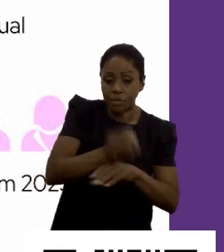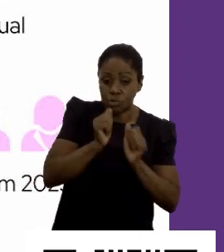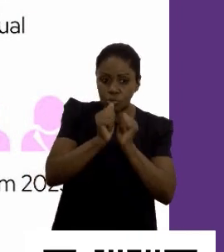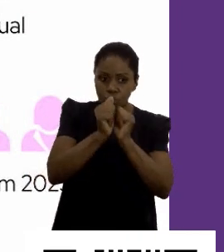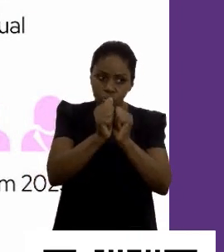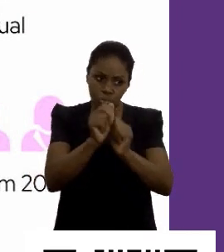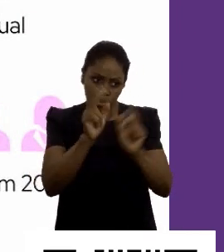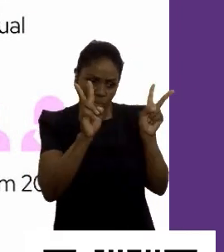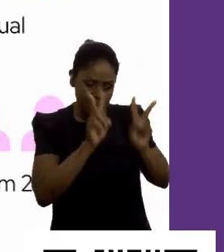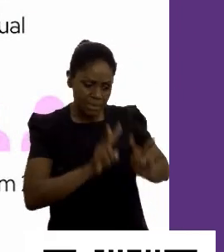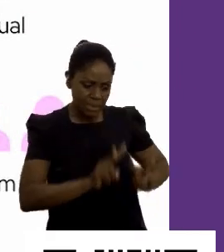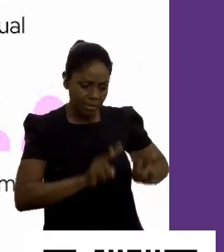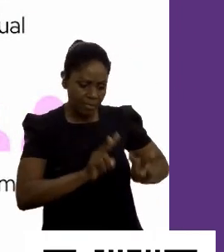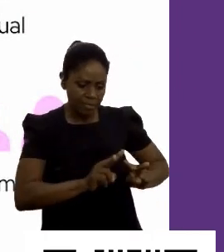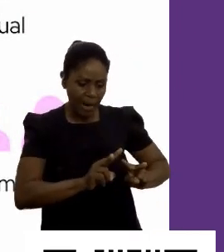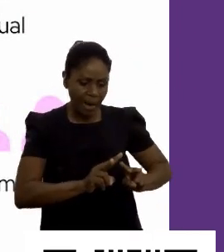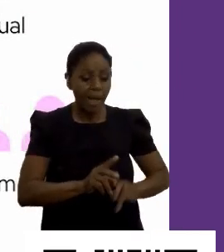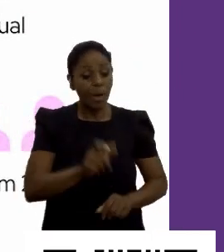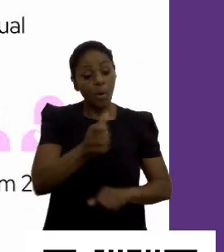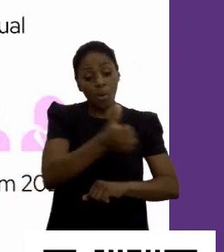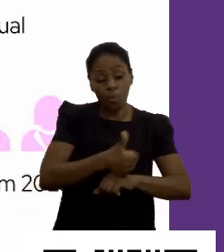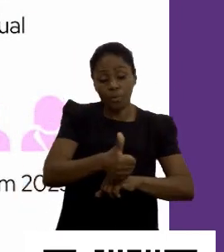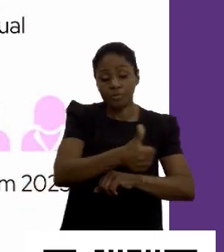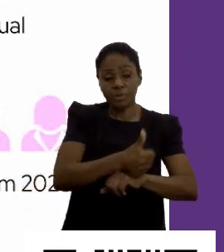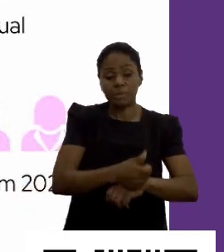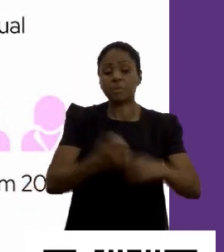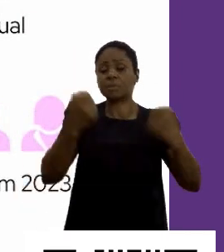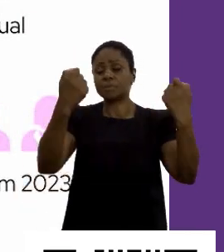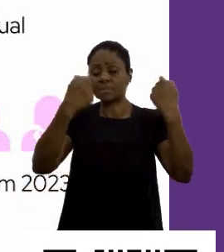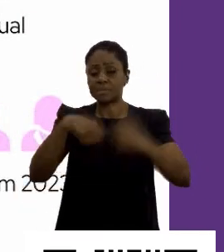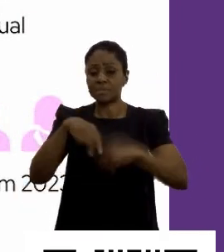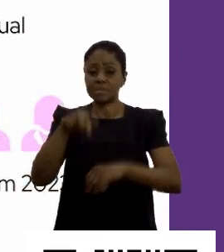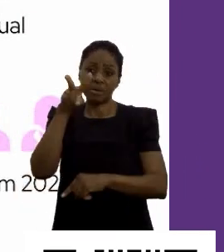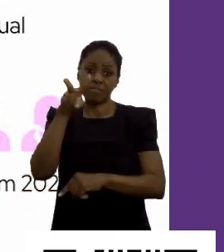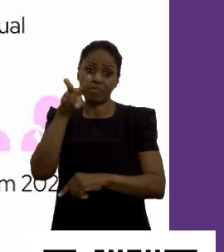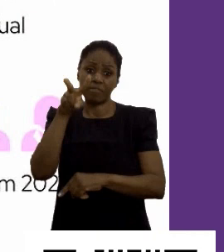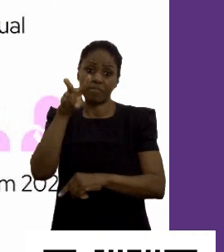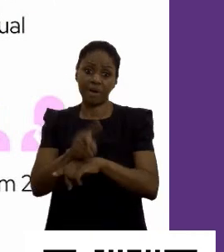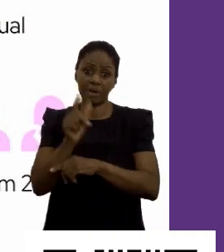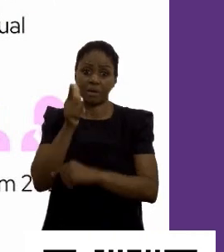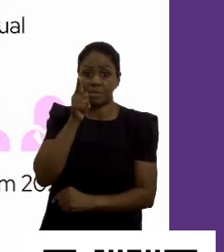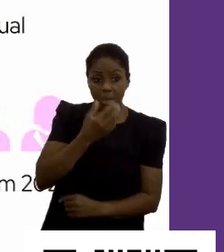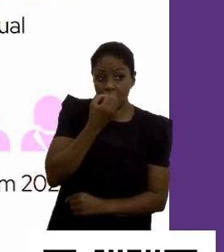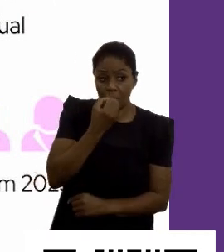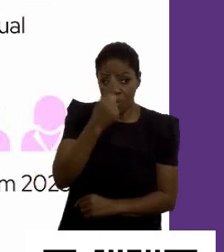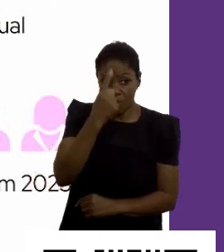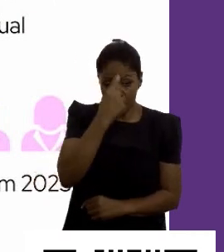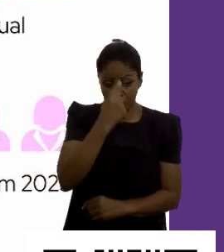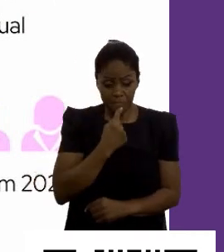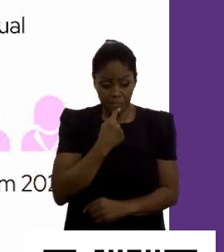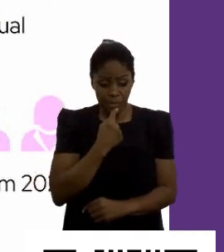a noção clara do que ele precisa para se posicionar numa vaga que seja mais aderente ao perfil dele.